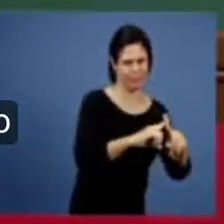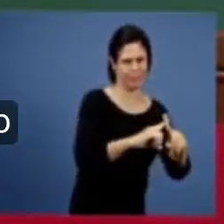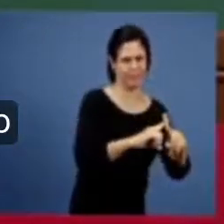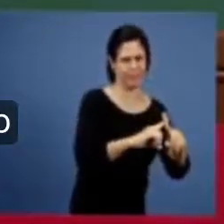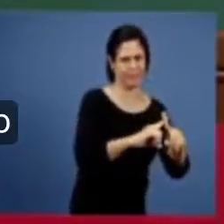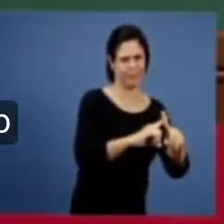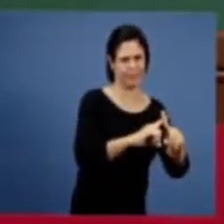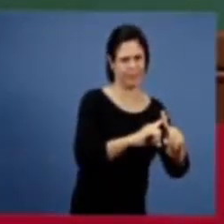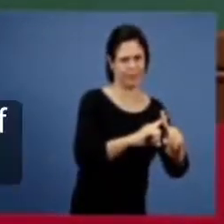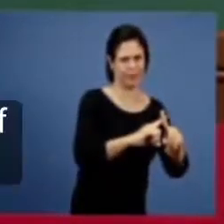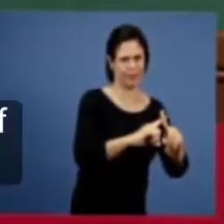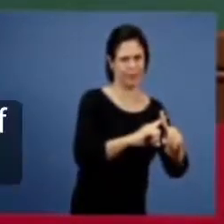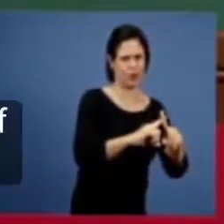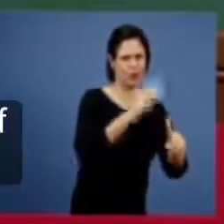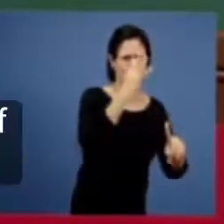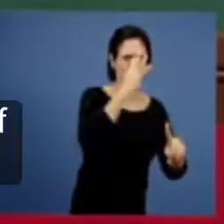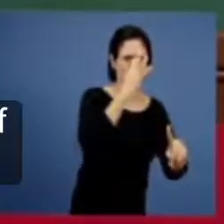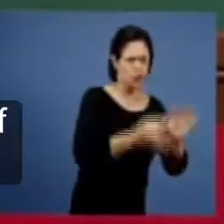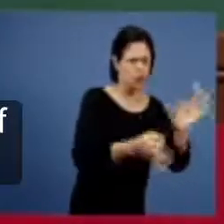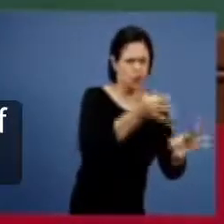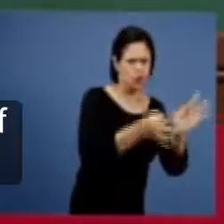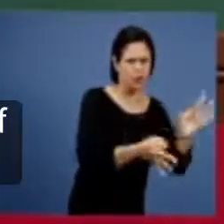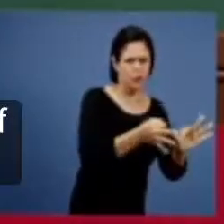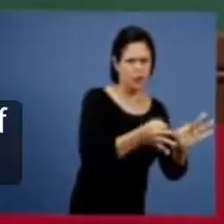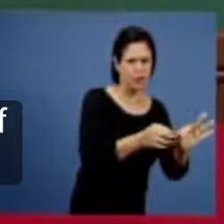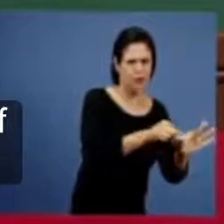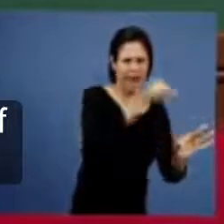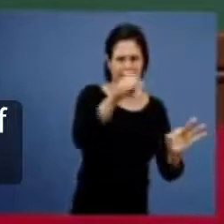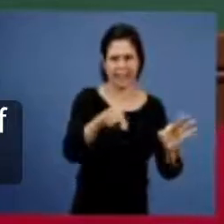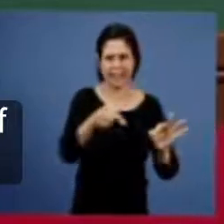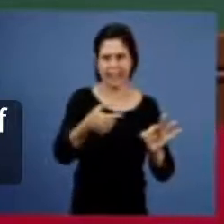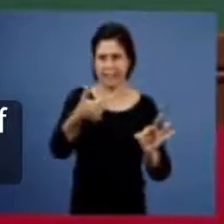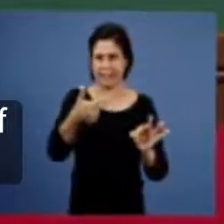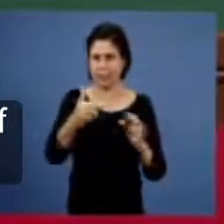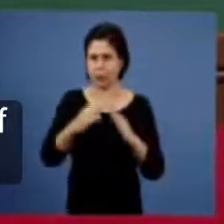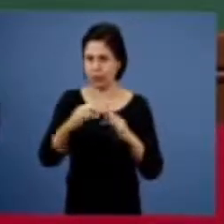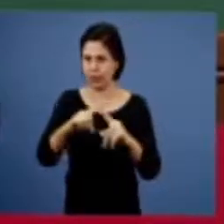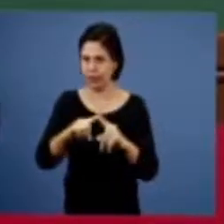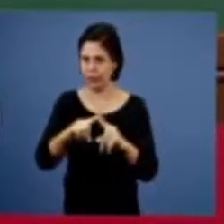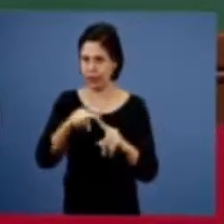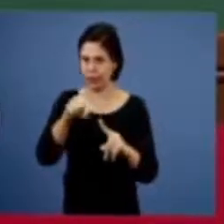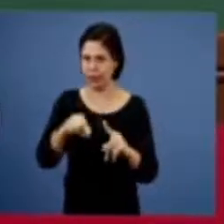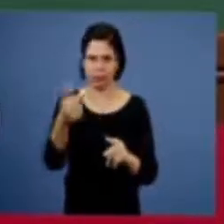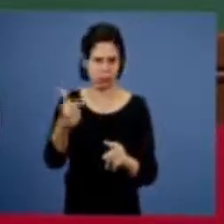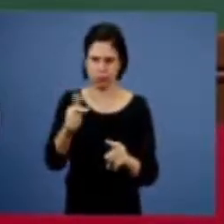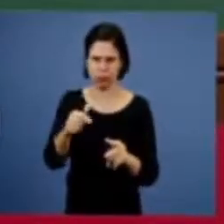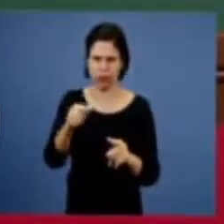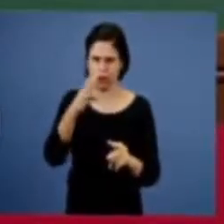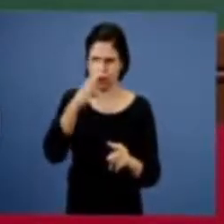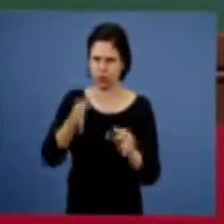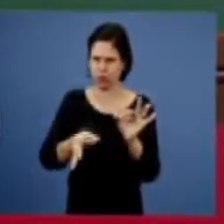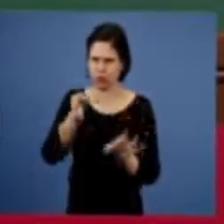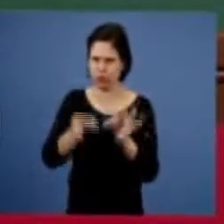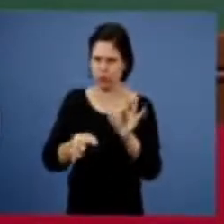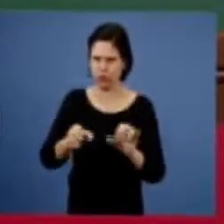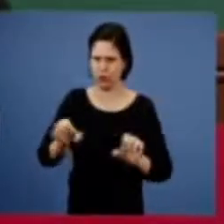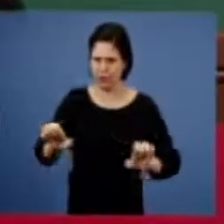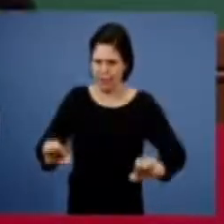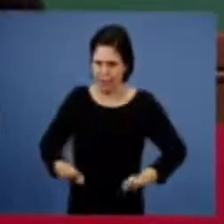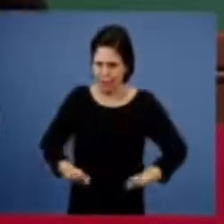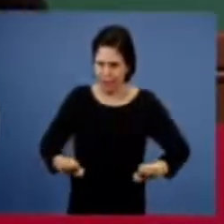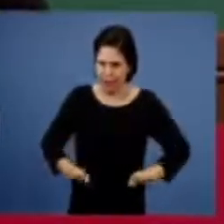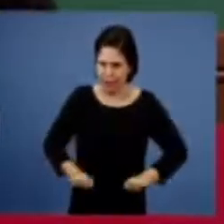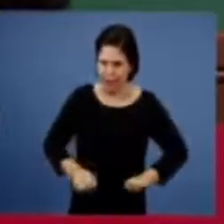juízo não pega a segunda igreja que foi a igreja do sofrimento a igreja de Tiatí de